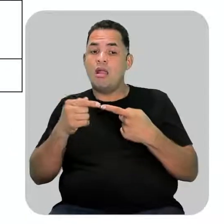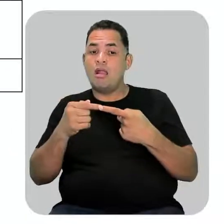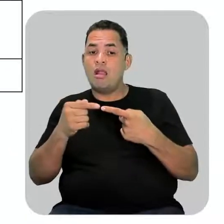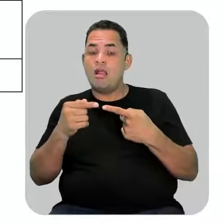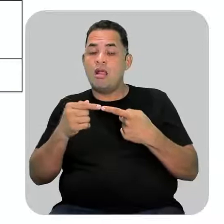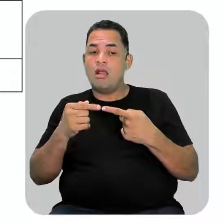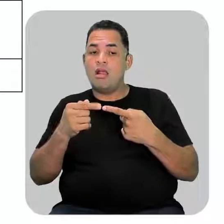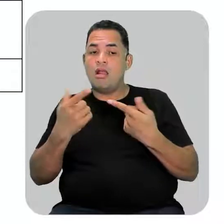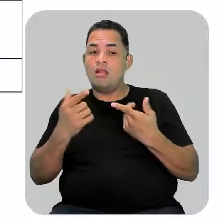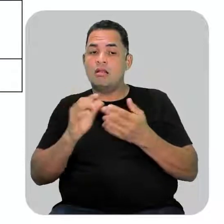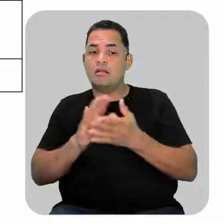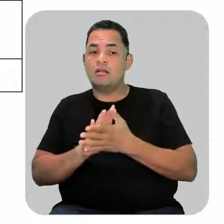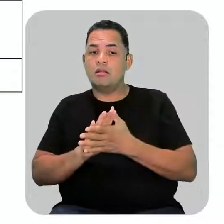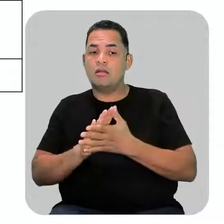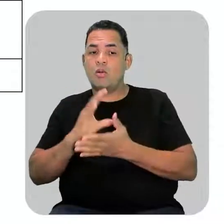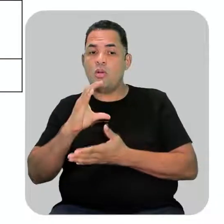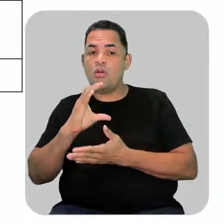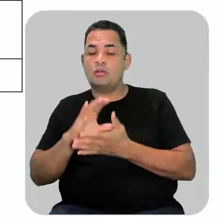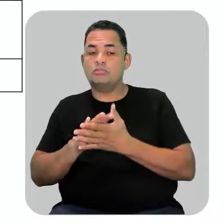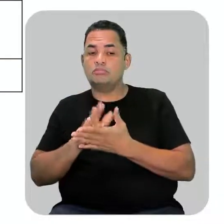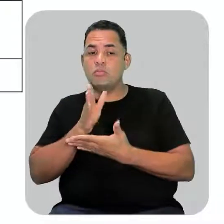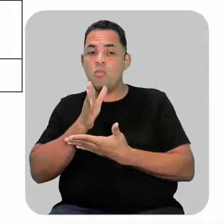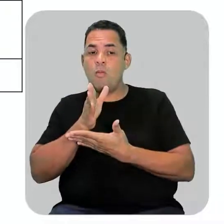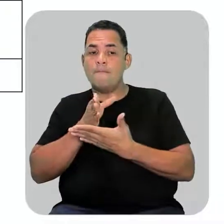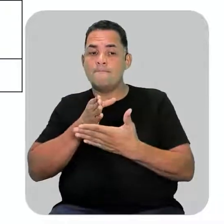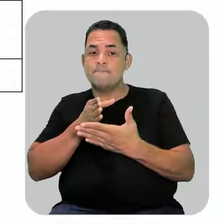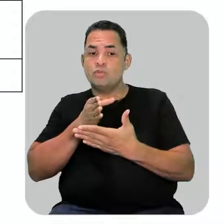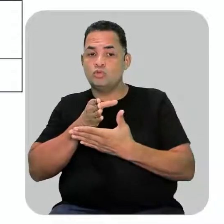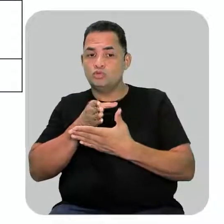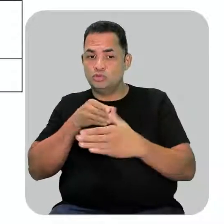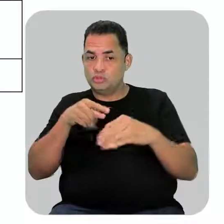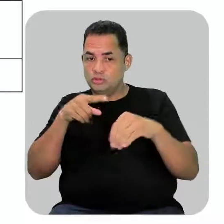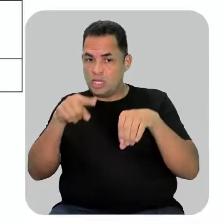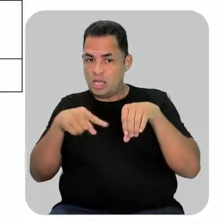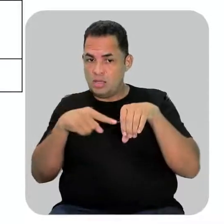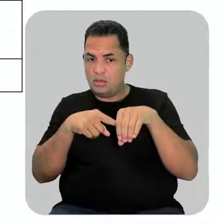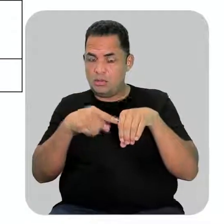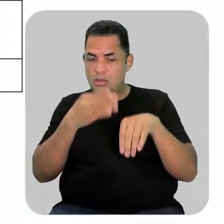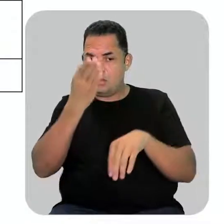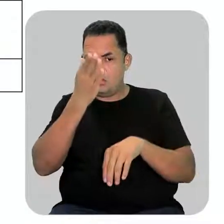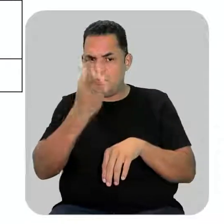na cadeia ocorre no carbono do meio, que é esse carbono aqui, CH,